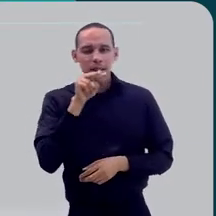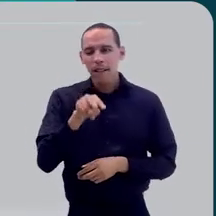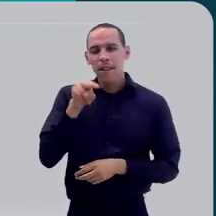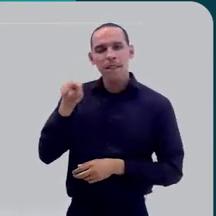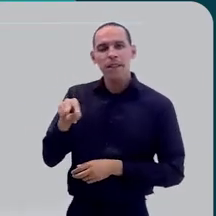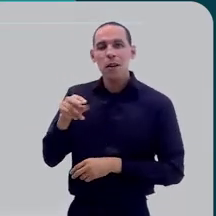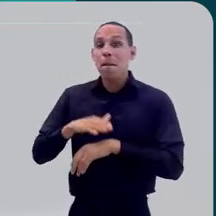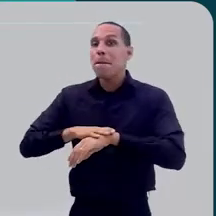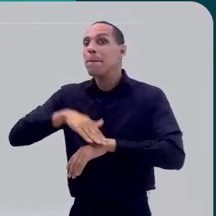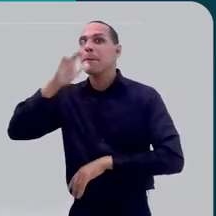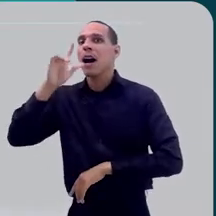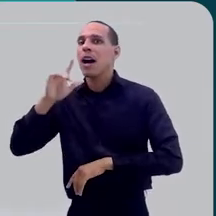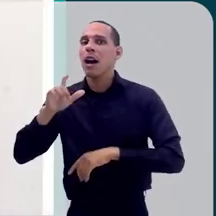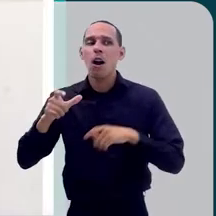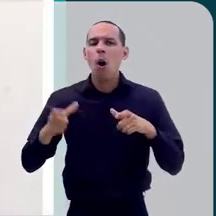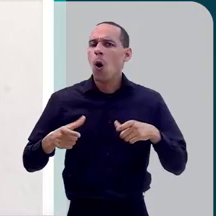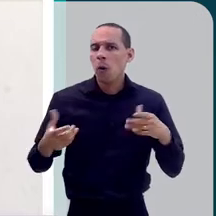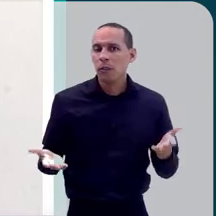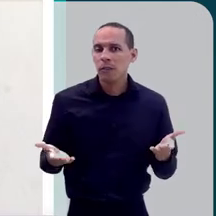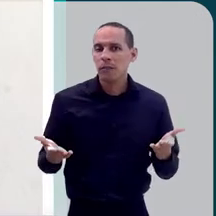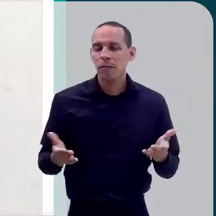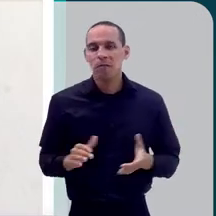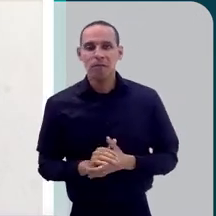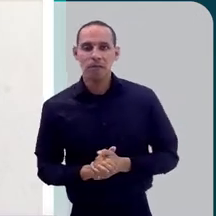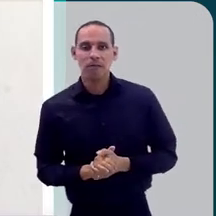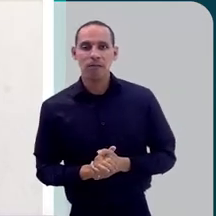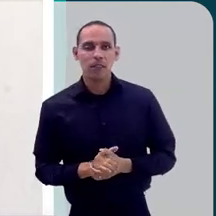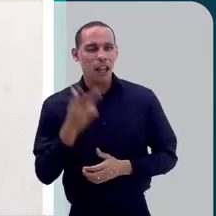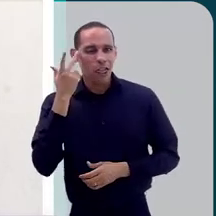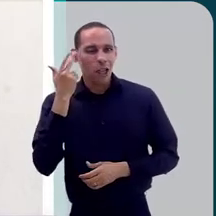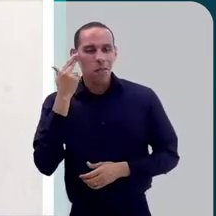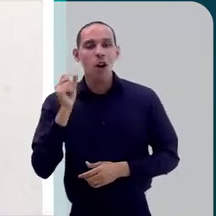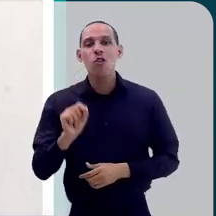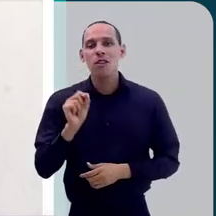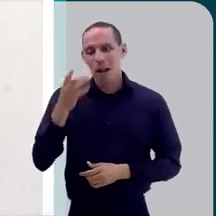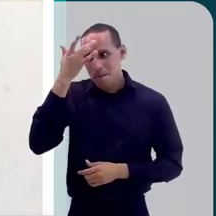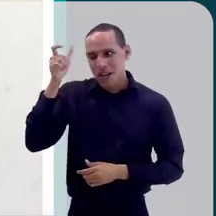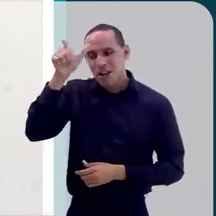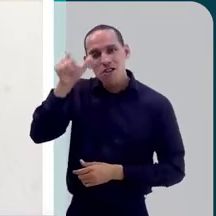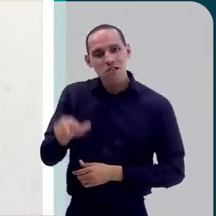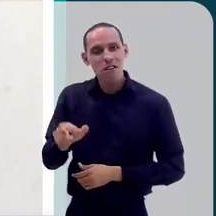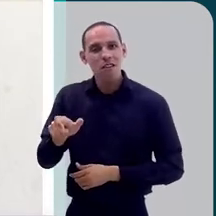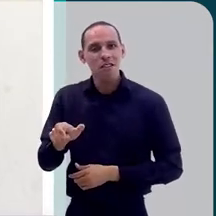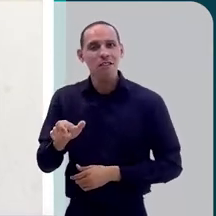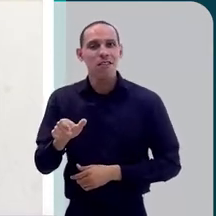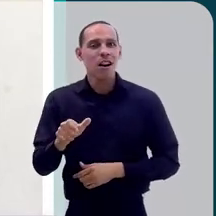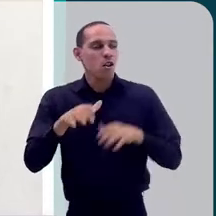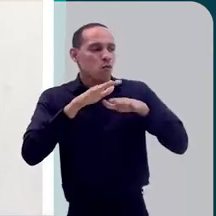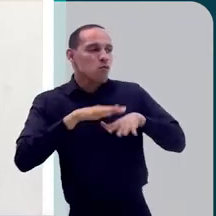mais frequentemente? Em geral, em pessoas que trabalham com o público,